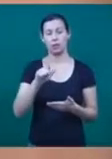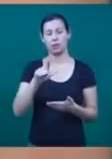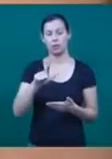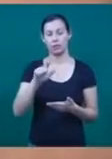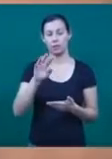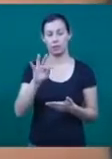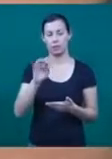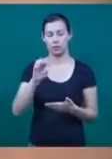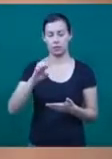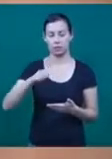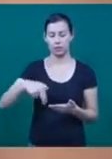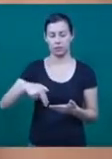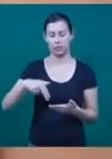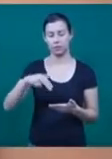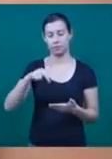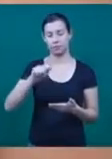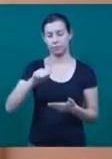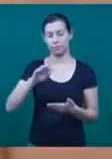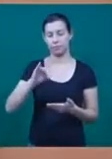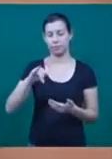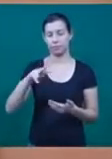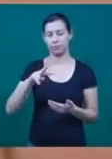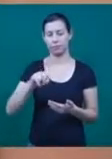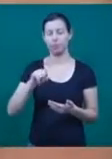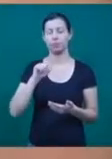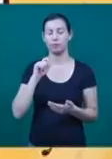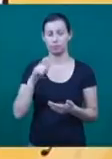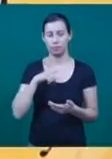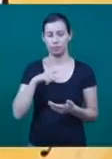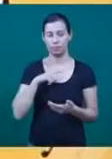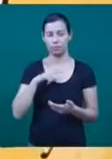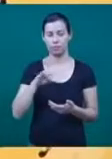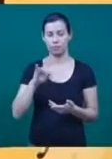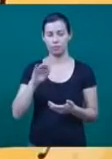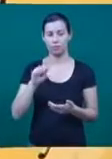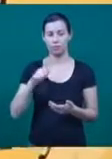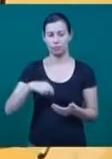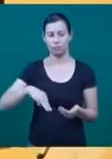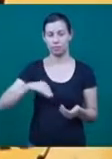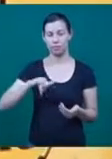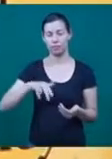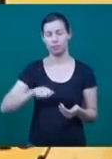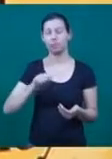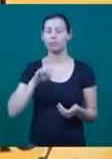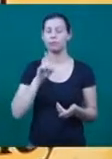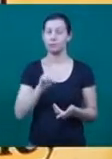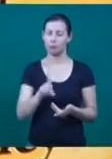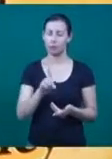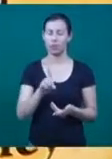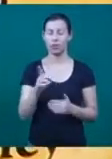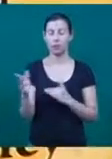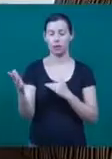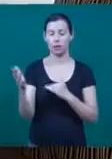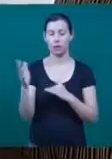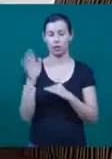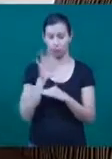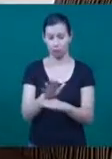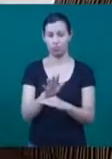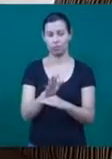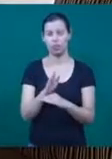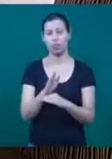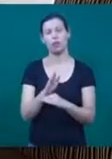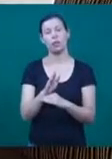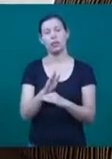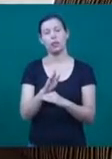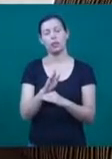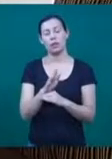método usa exclusivamente a vitamina D, e promete acabar com os efeitos colaterais da doença. A gente